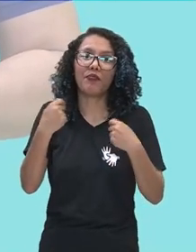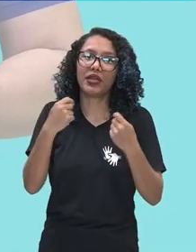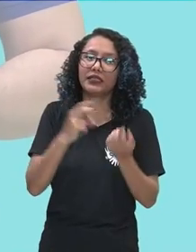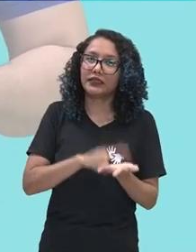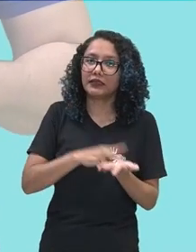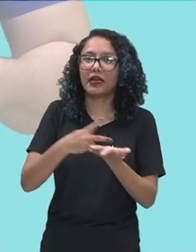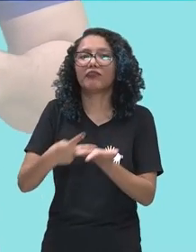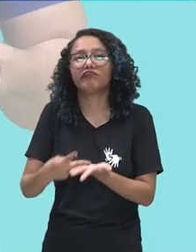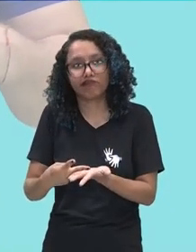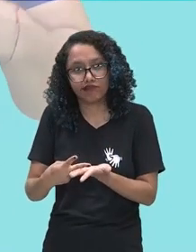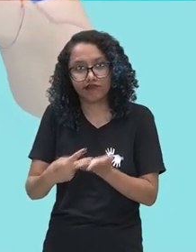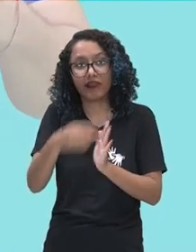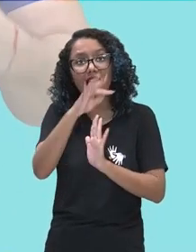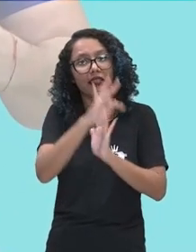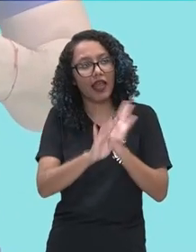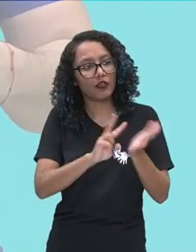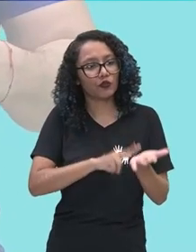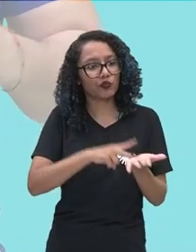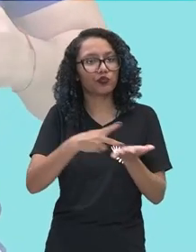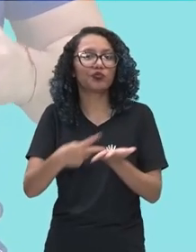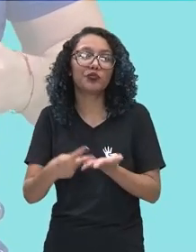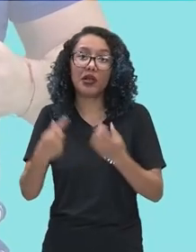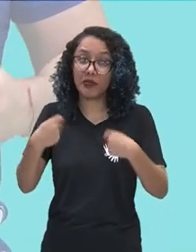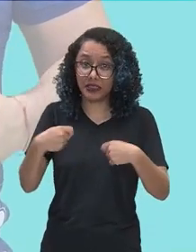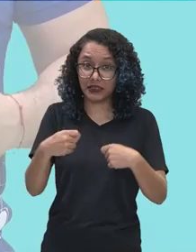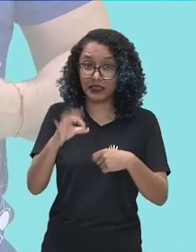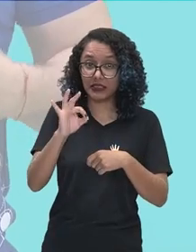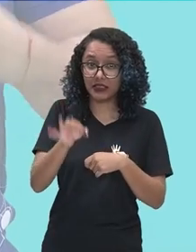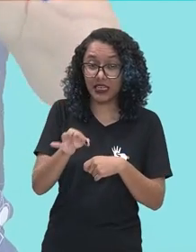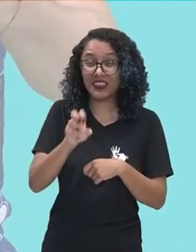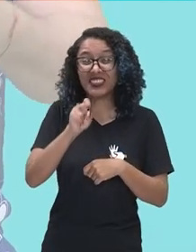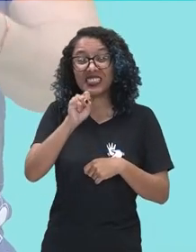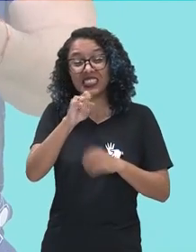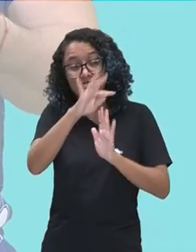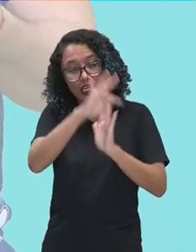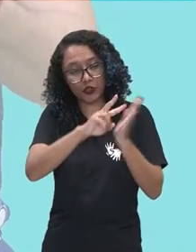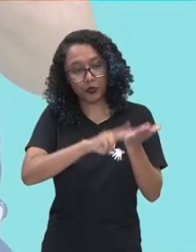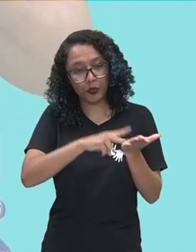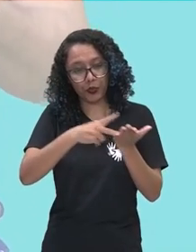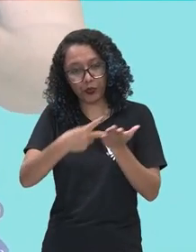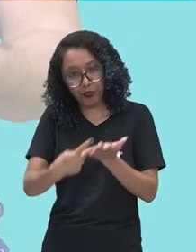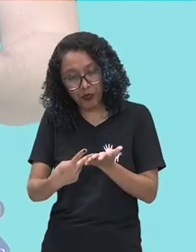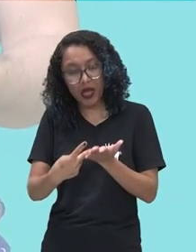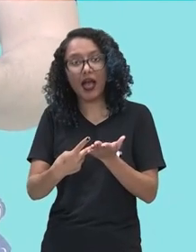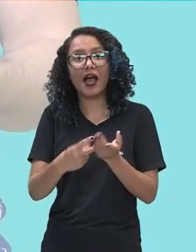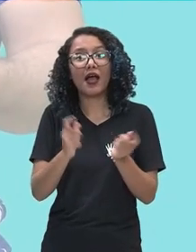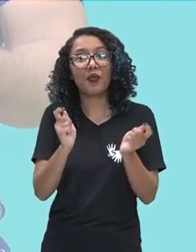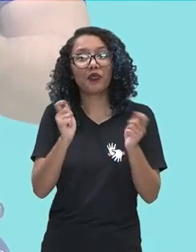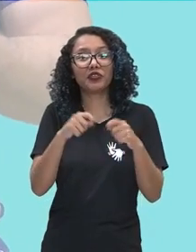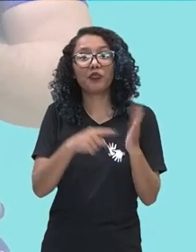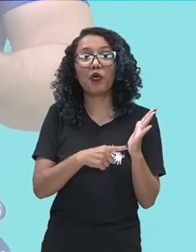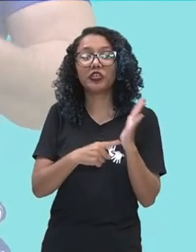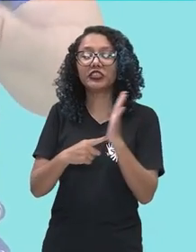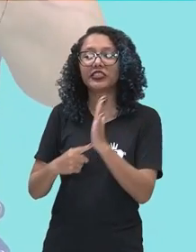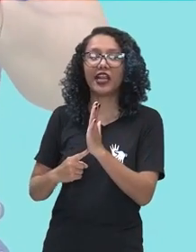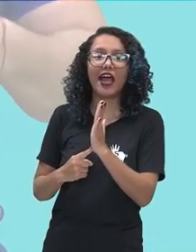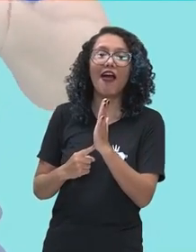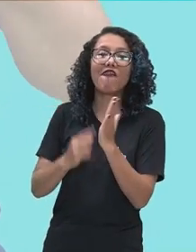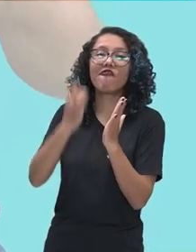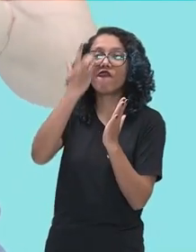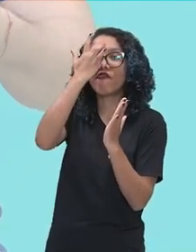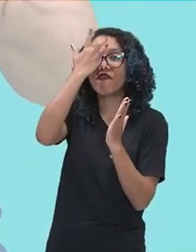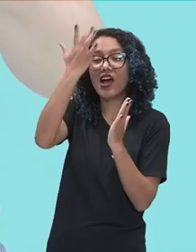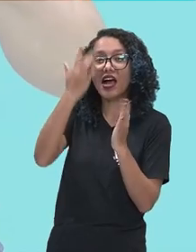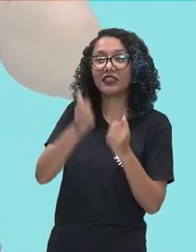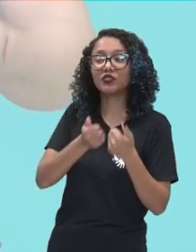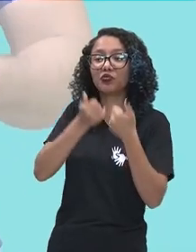textos. Com a tradução de textos, você consegue entregar de uma forma mais fácil algo sobre